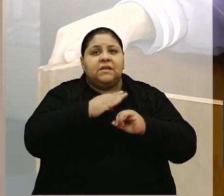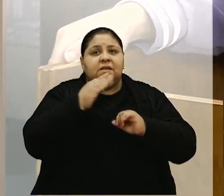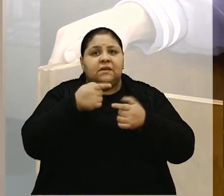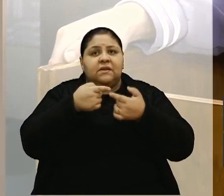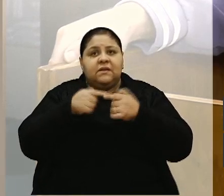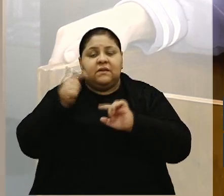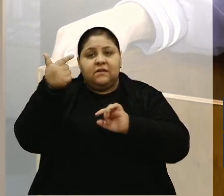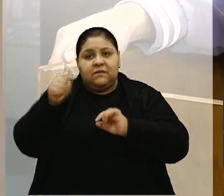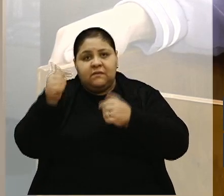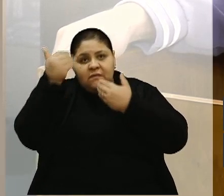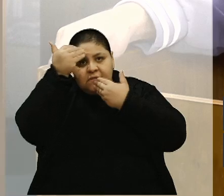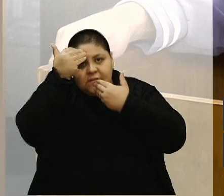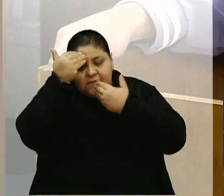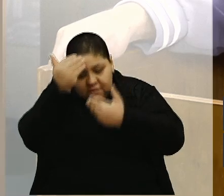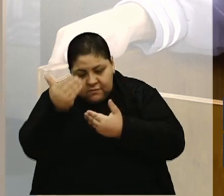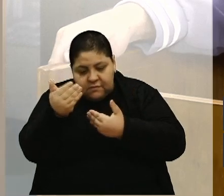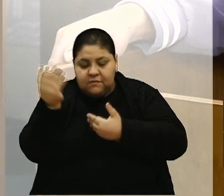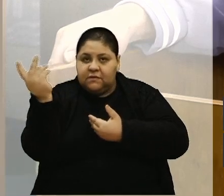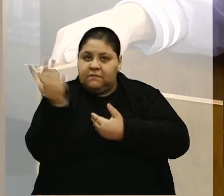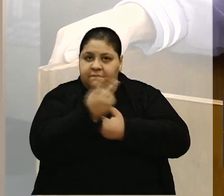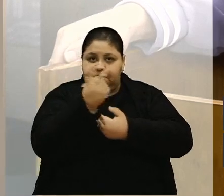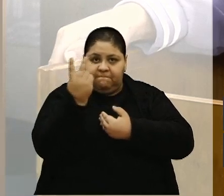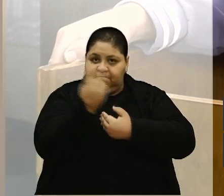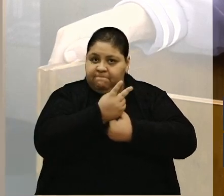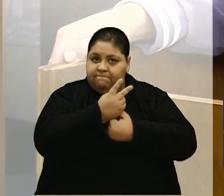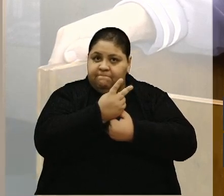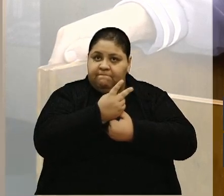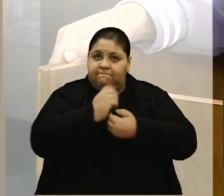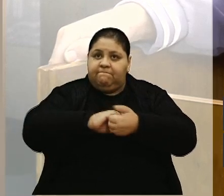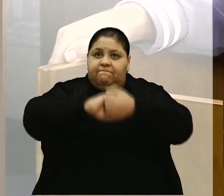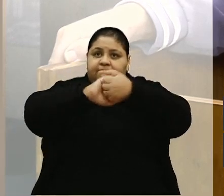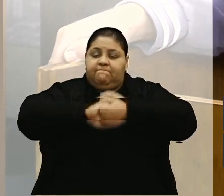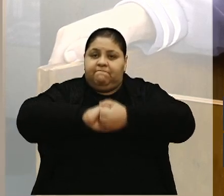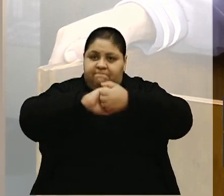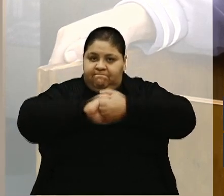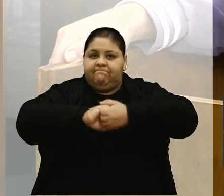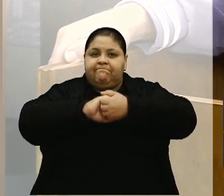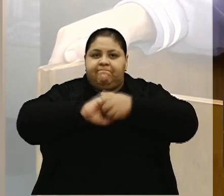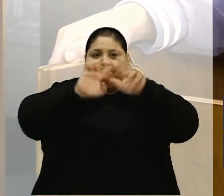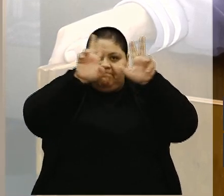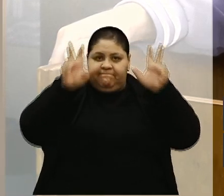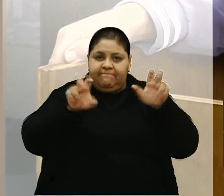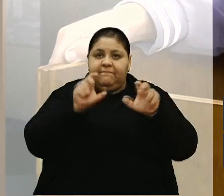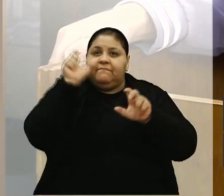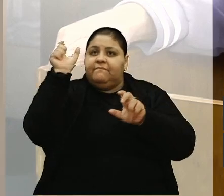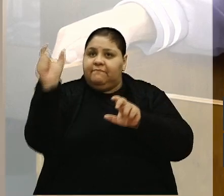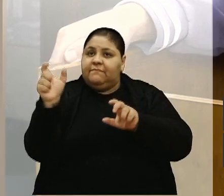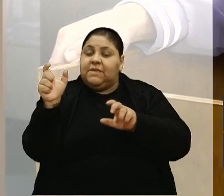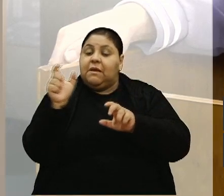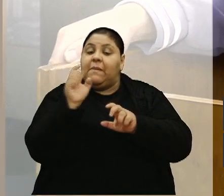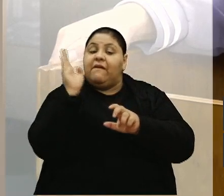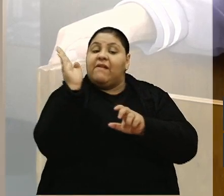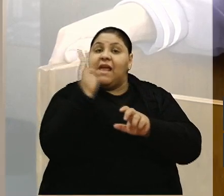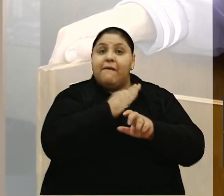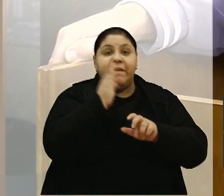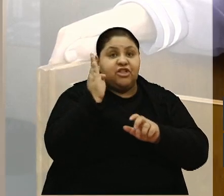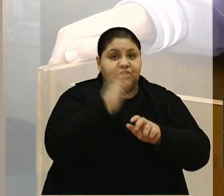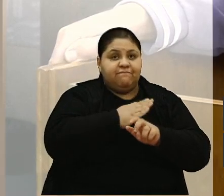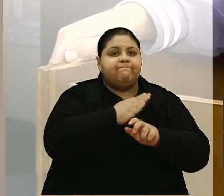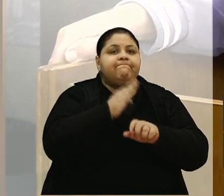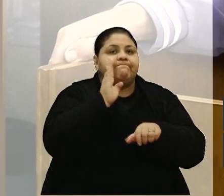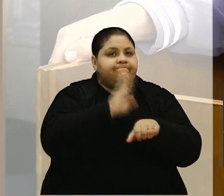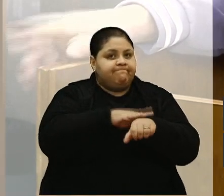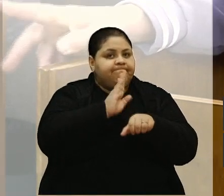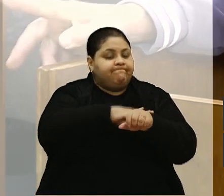Mais uma vez, agradecer os parceiros, estamos juntos pela causa. A palavra emergencial nesse momento tem que